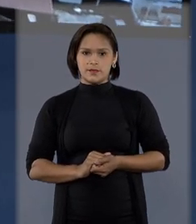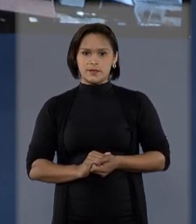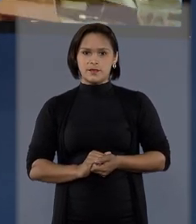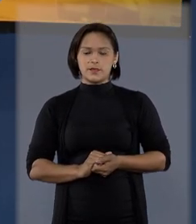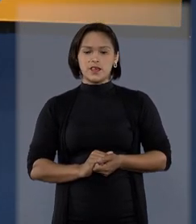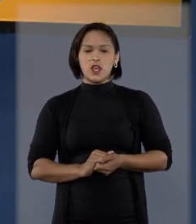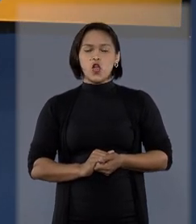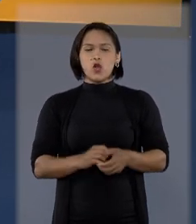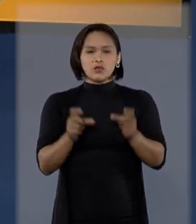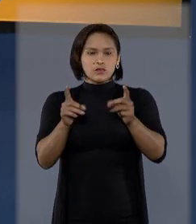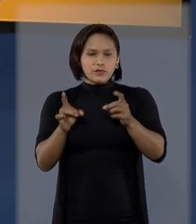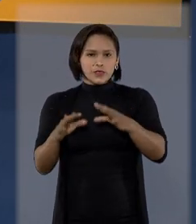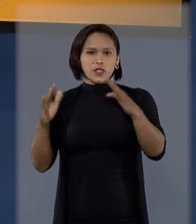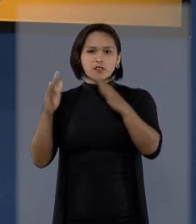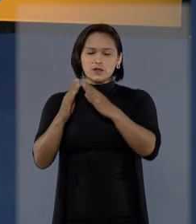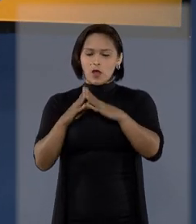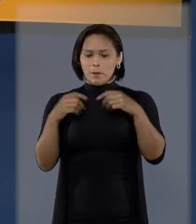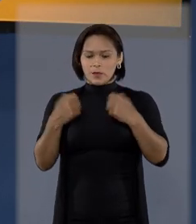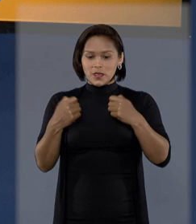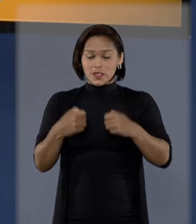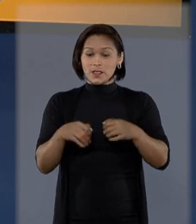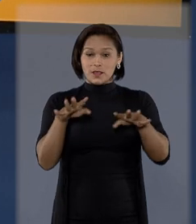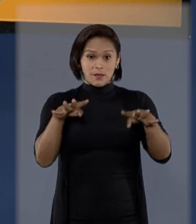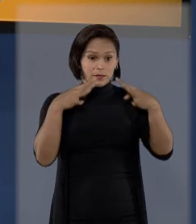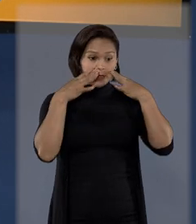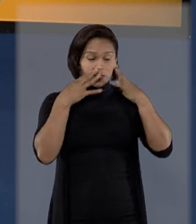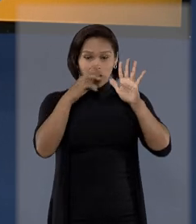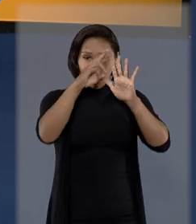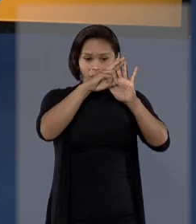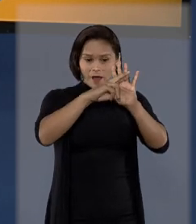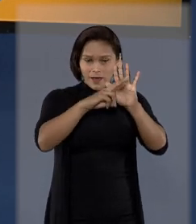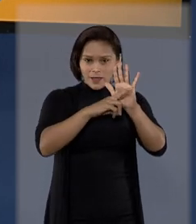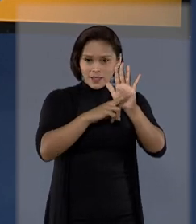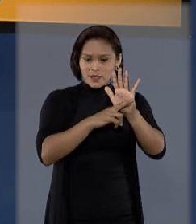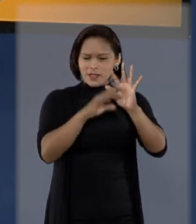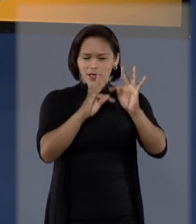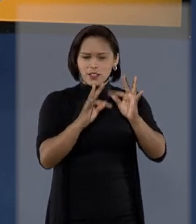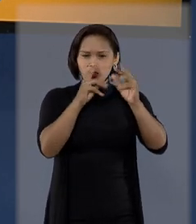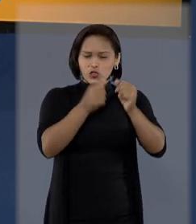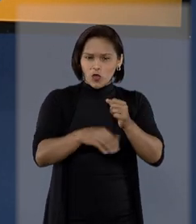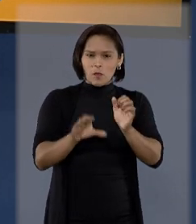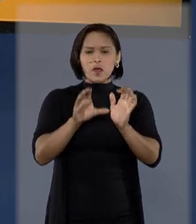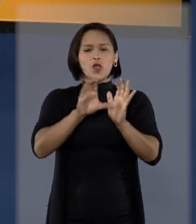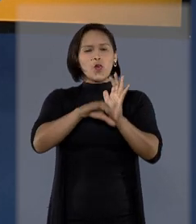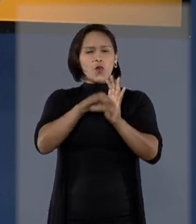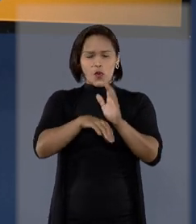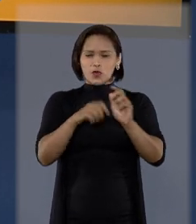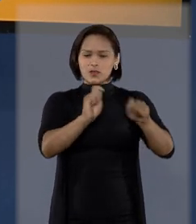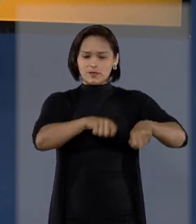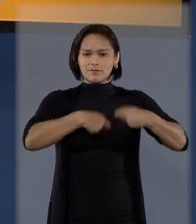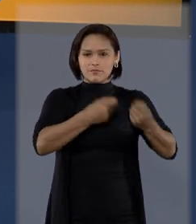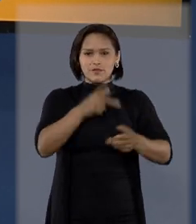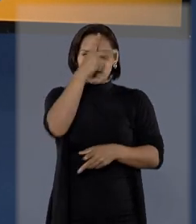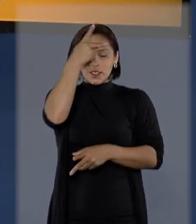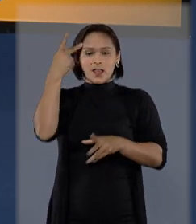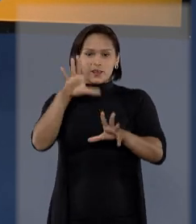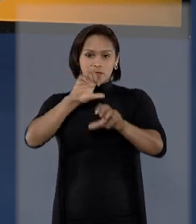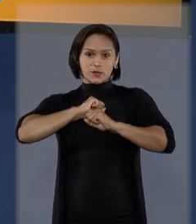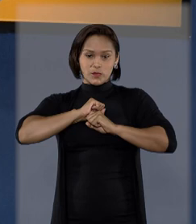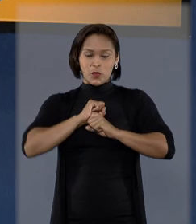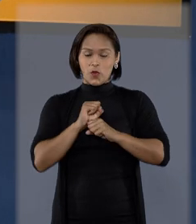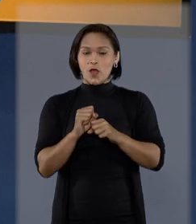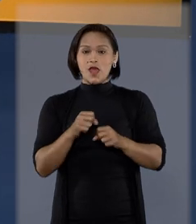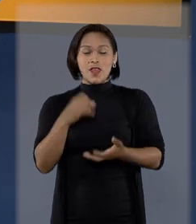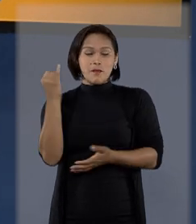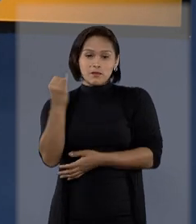Os corretores de imóveis devem estar atentos às regras estabelecidas pelo Código de Defesa do Consumidor. Uma das